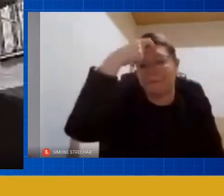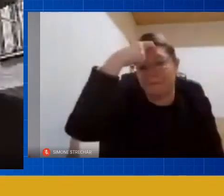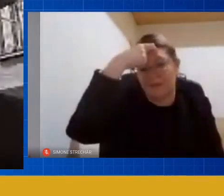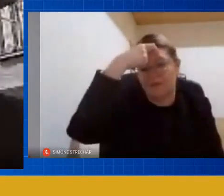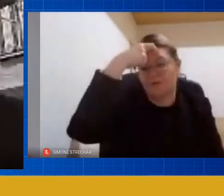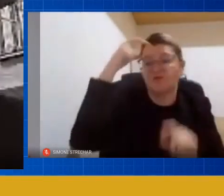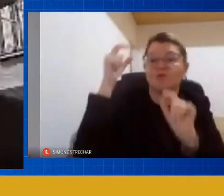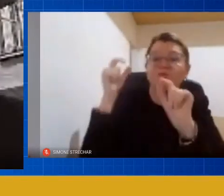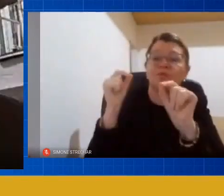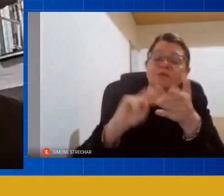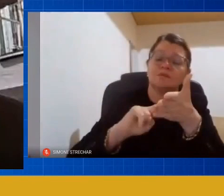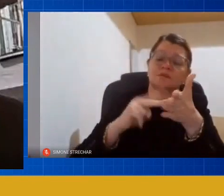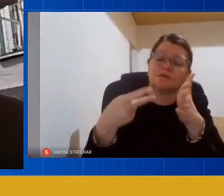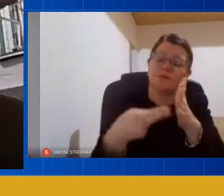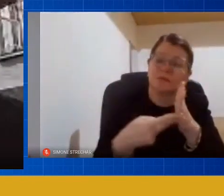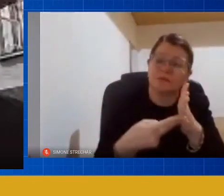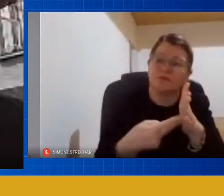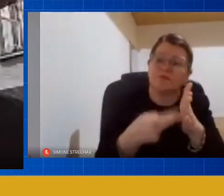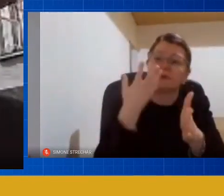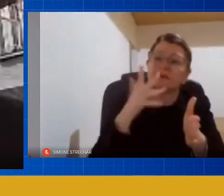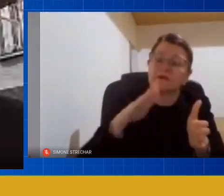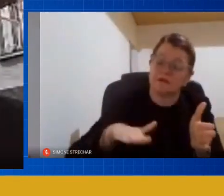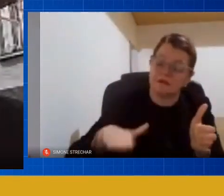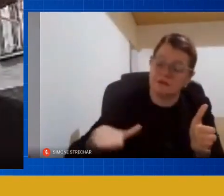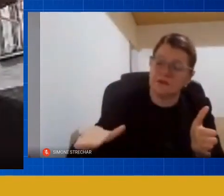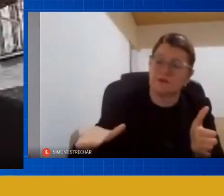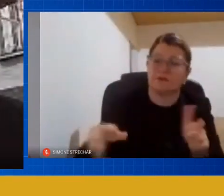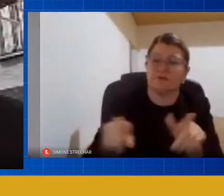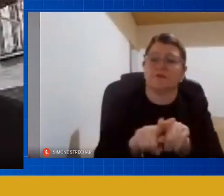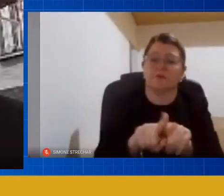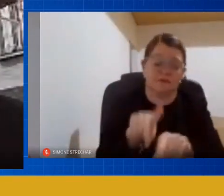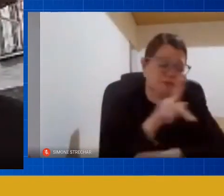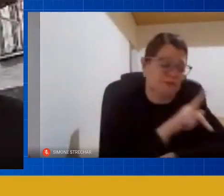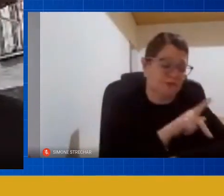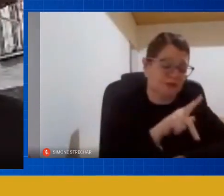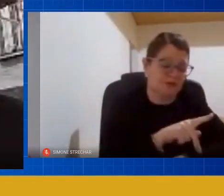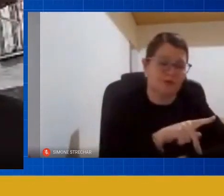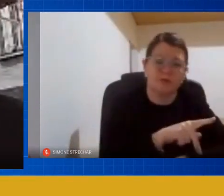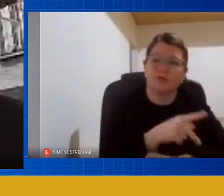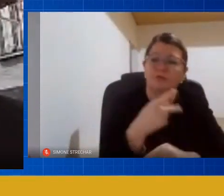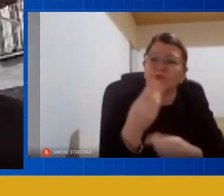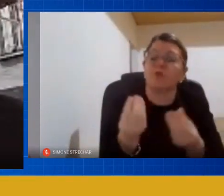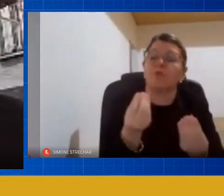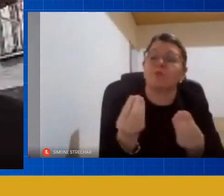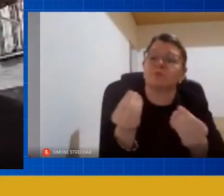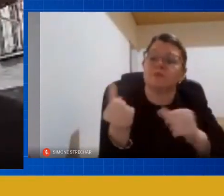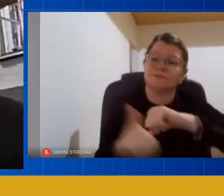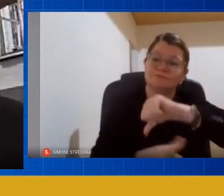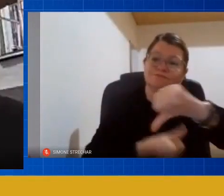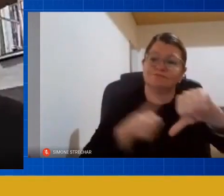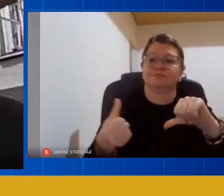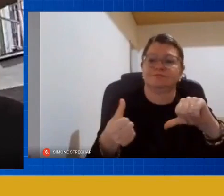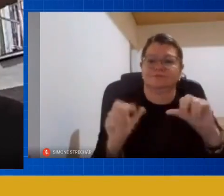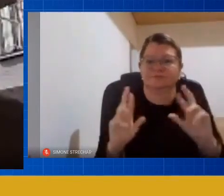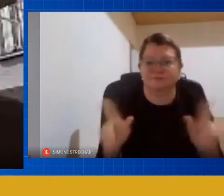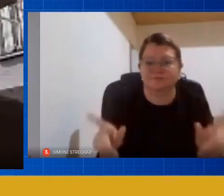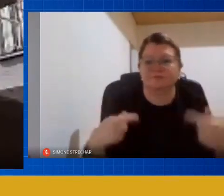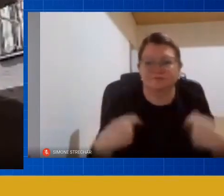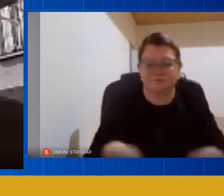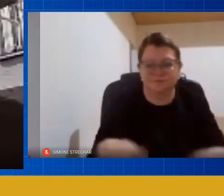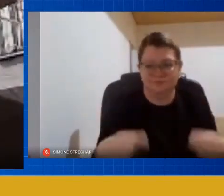a infância do que é o trabalho pedagógico que precisa ser mudado então são educadores reféns de uma